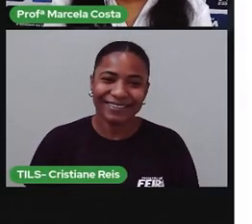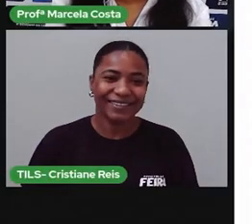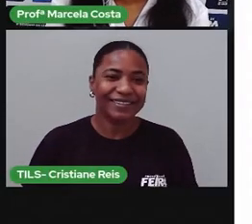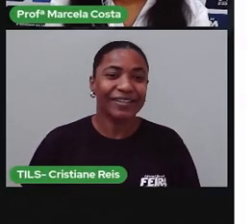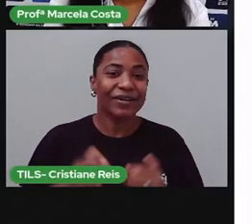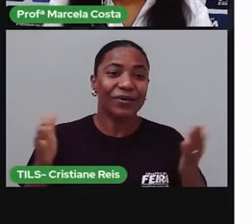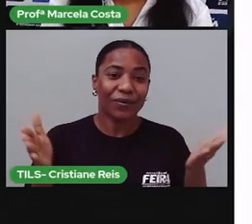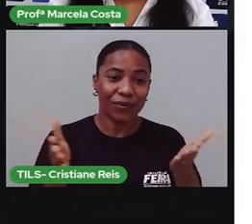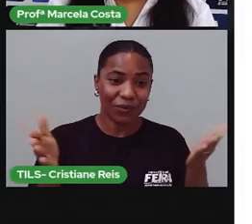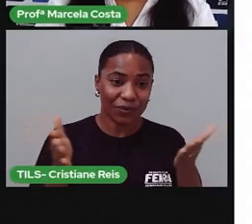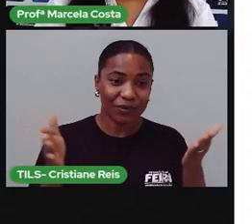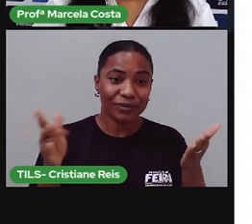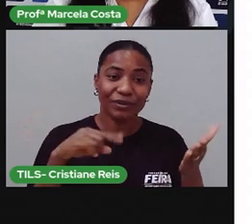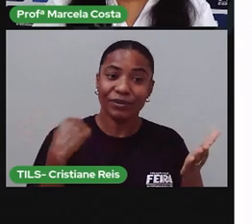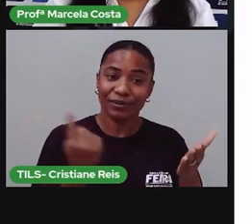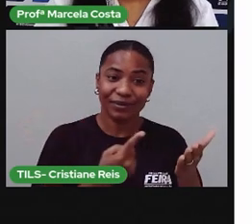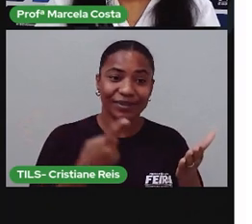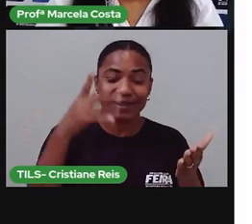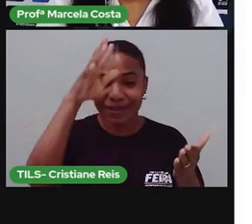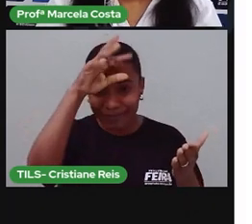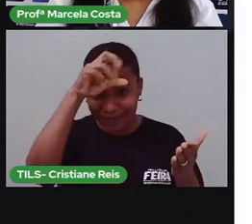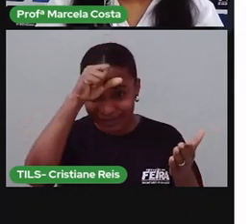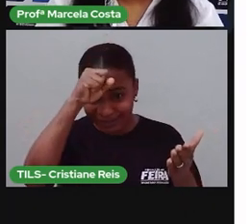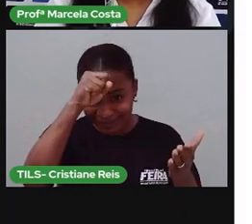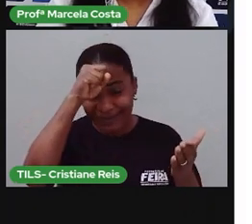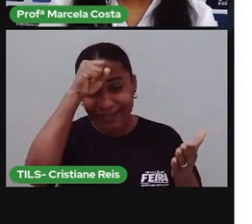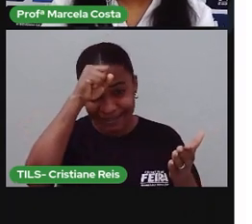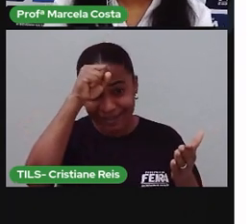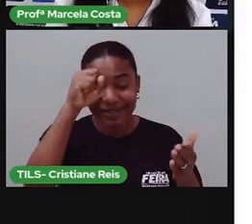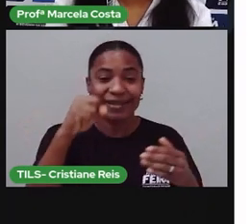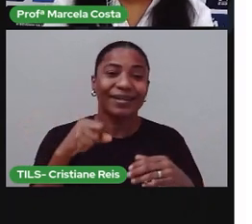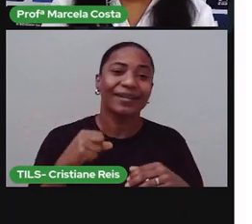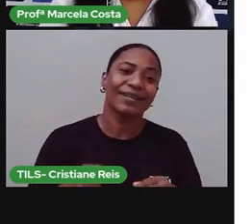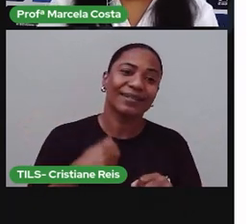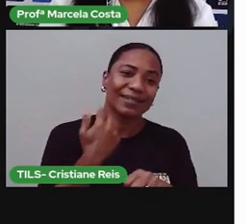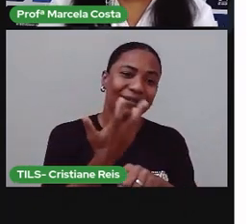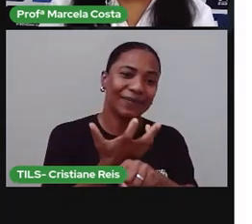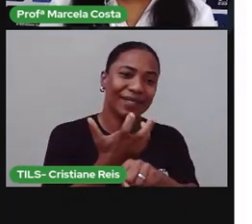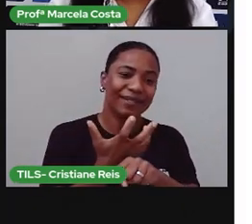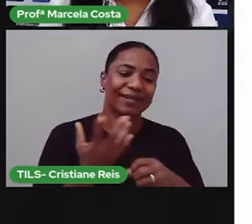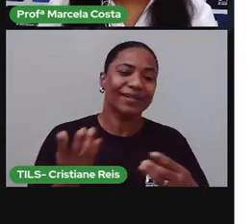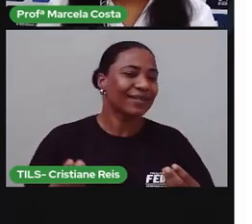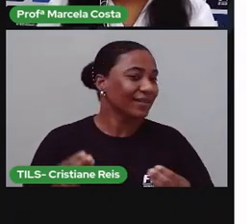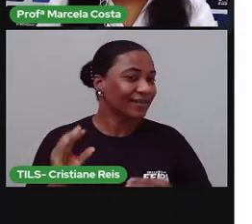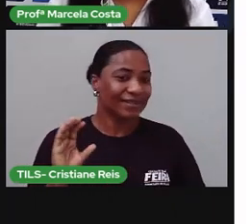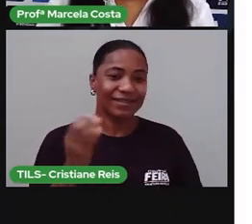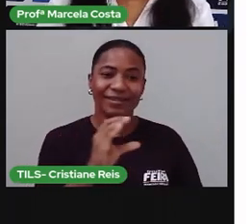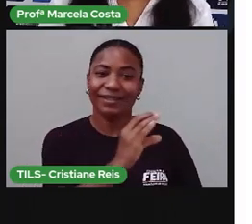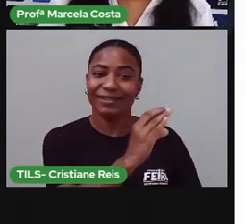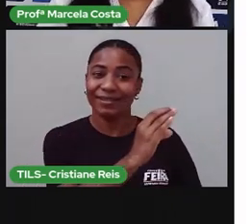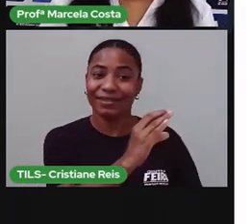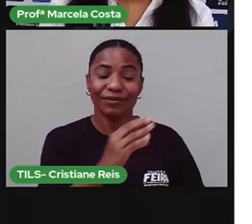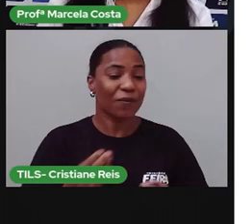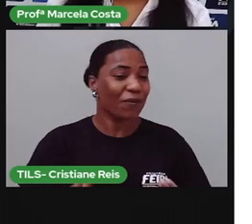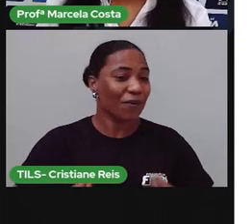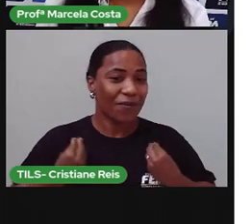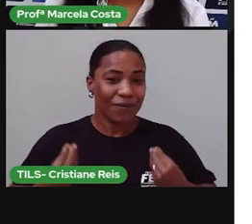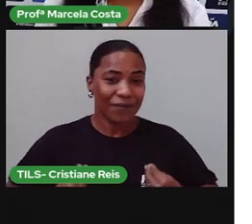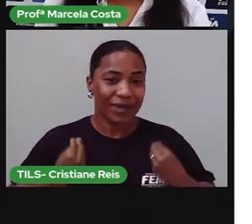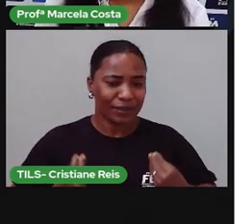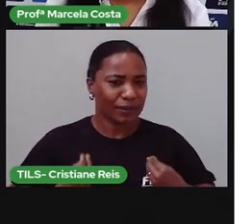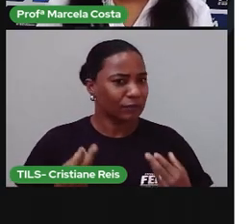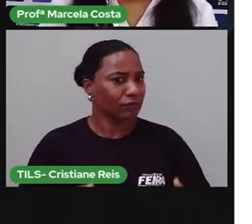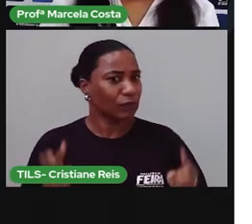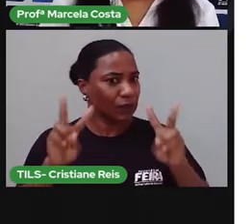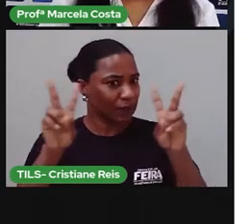Hoje, nessa aula de Ciências Humanas, a gente vai falar sobre as responsabilidades, os papéis de cada